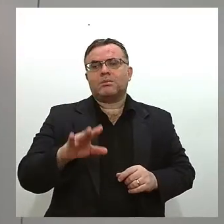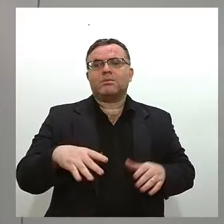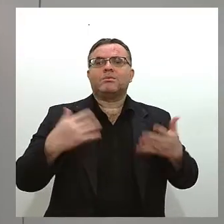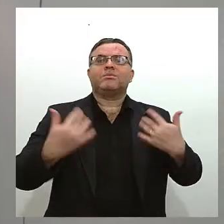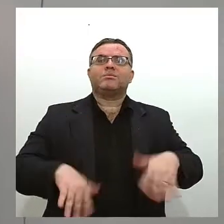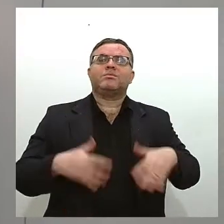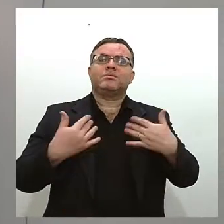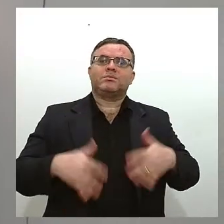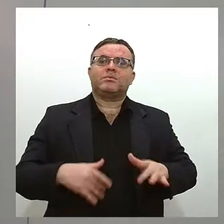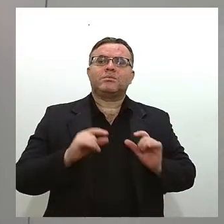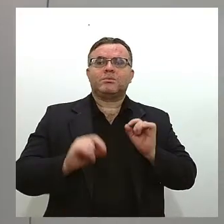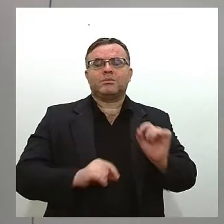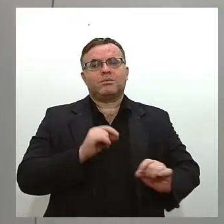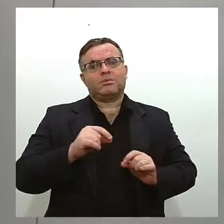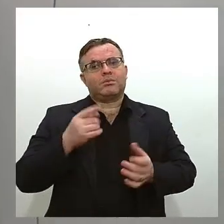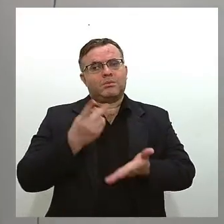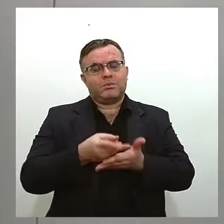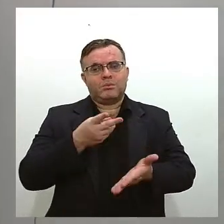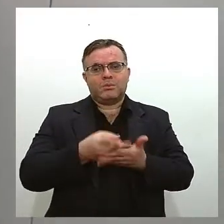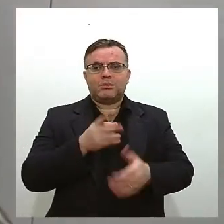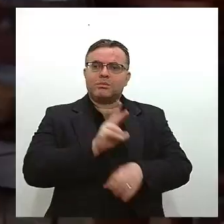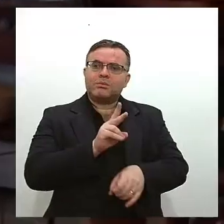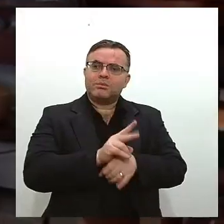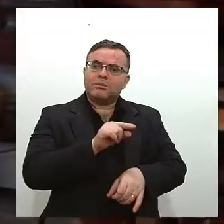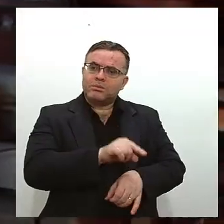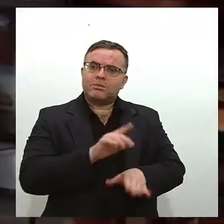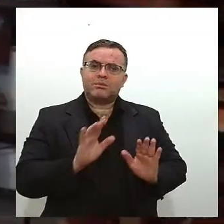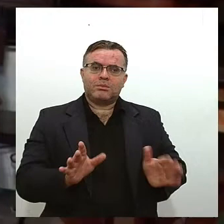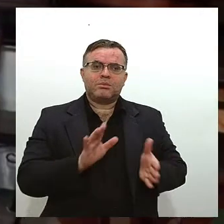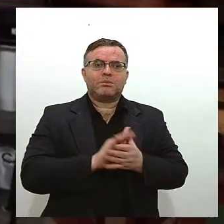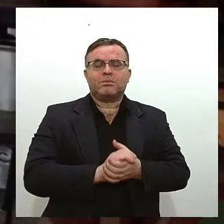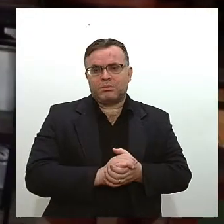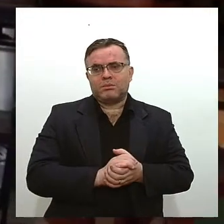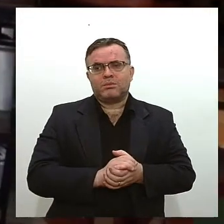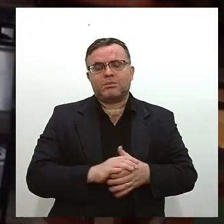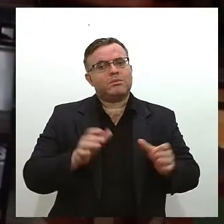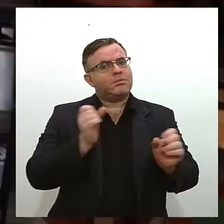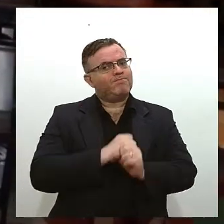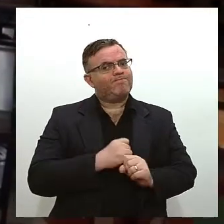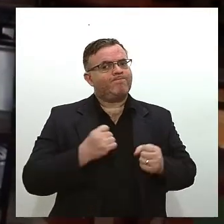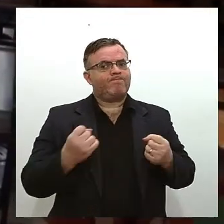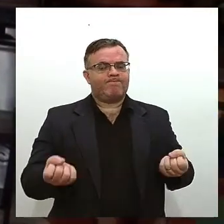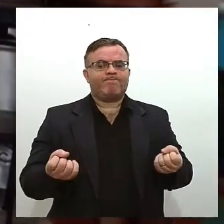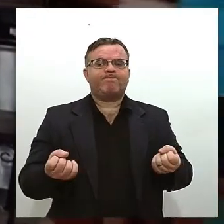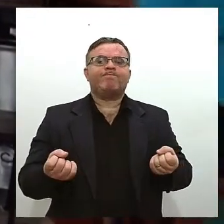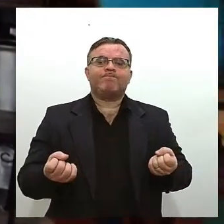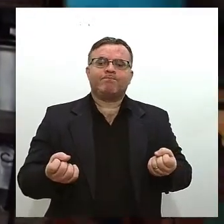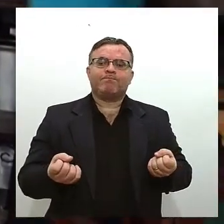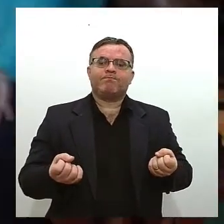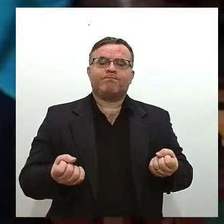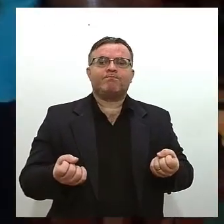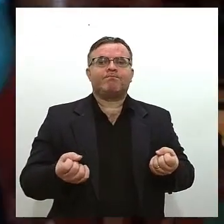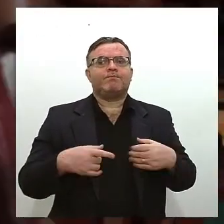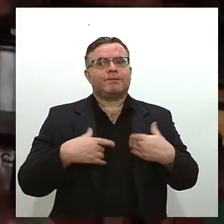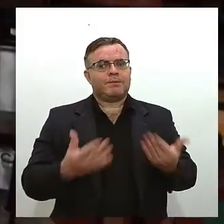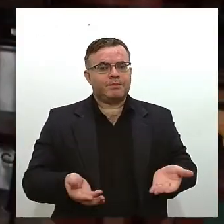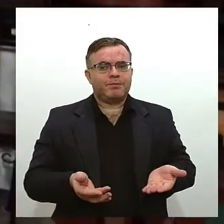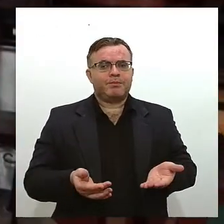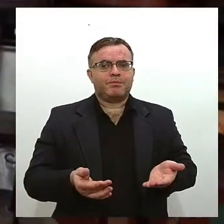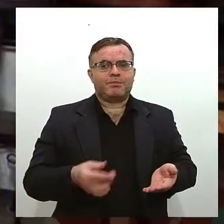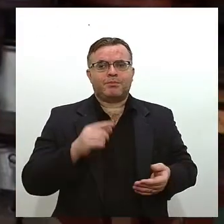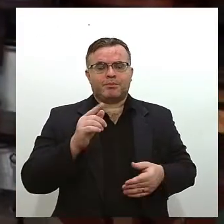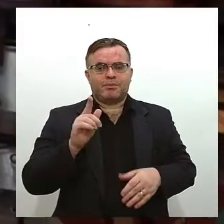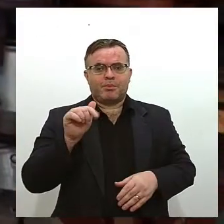tentativa de manter o estabelecimento funcionando. Está praticamente impraticável porque o gás de cozinha